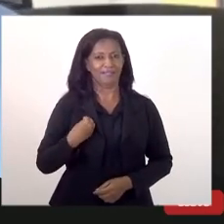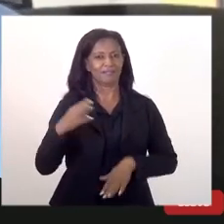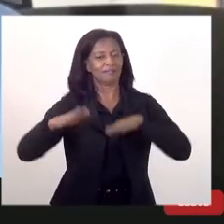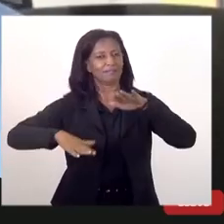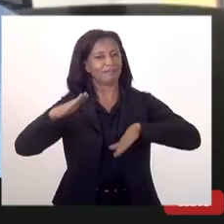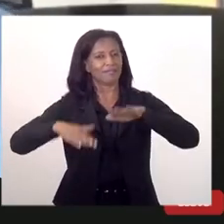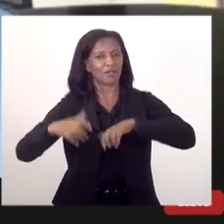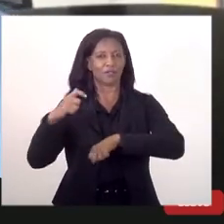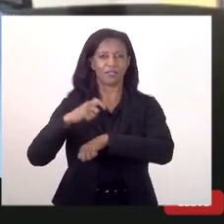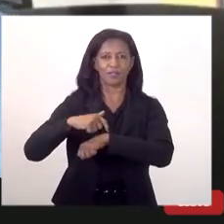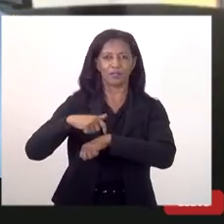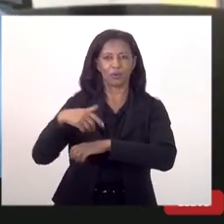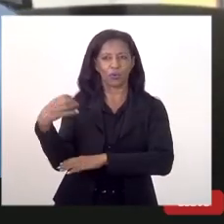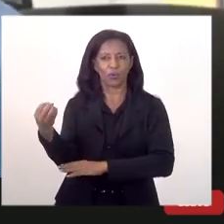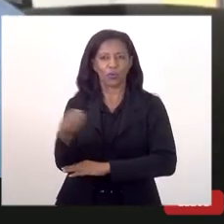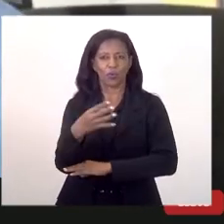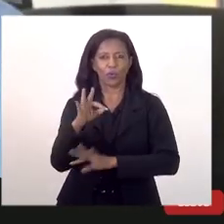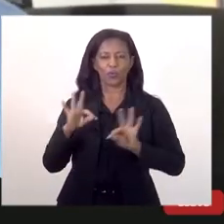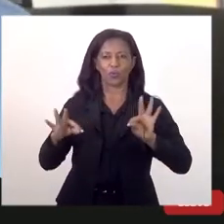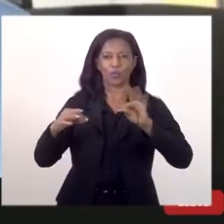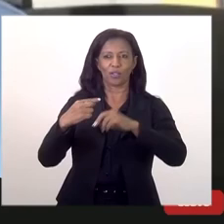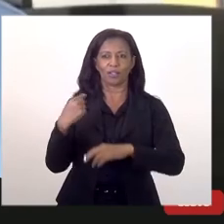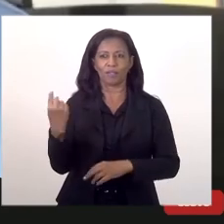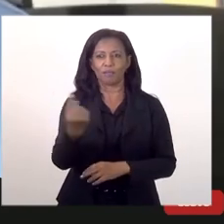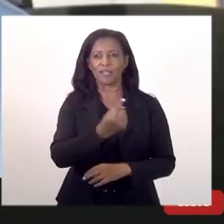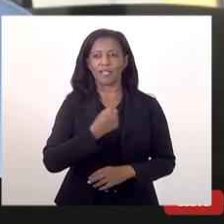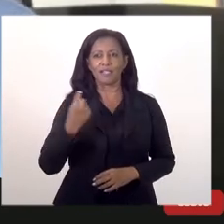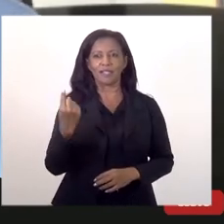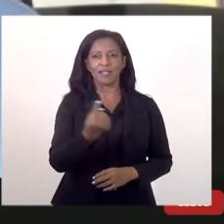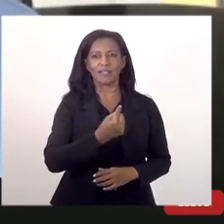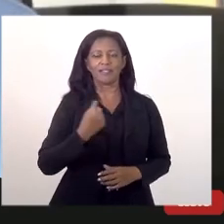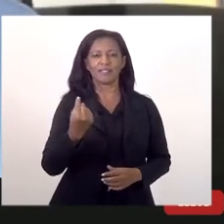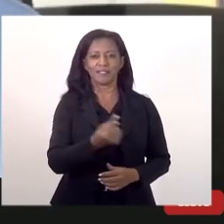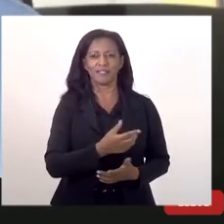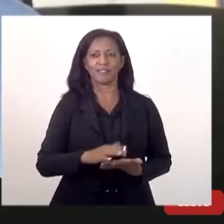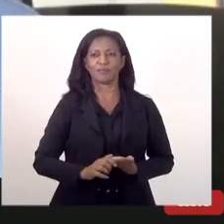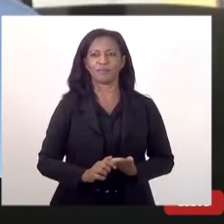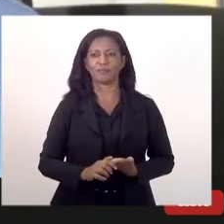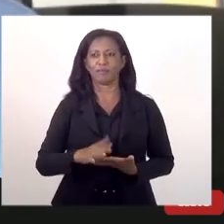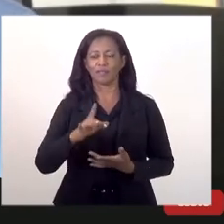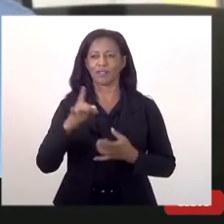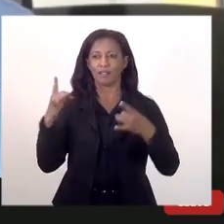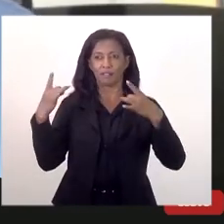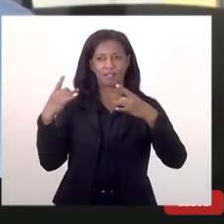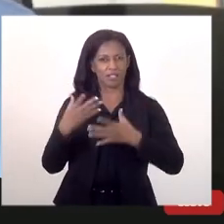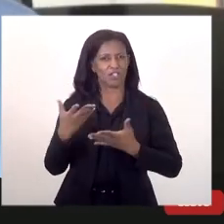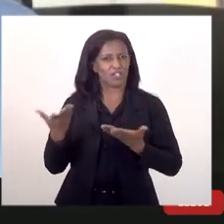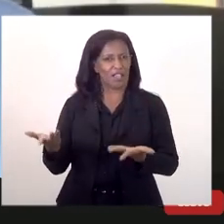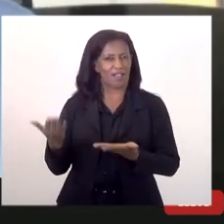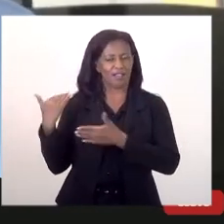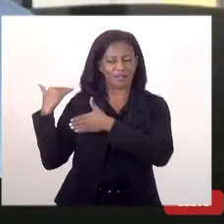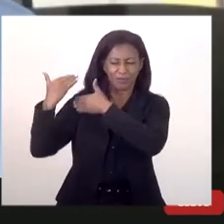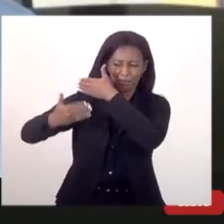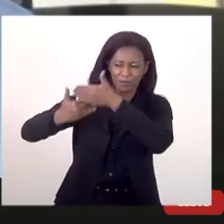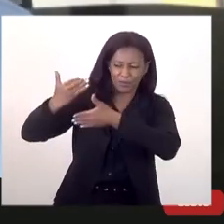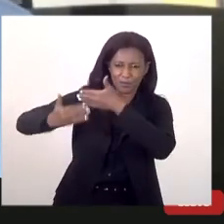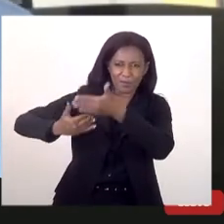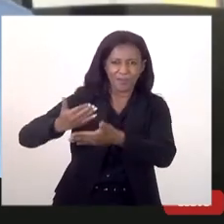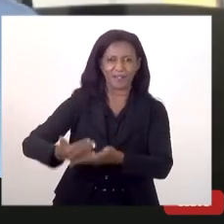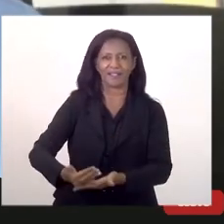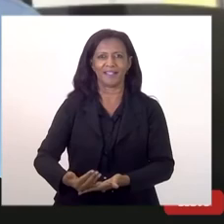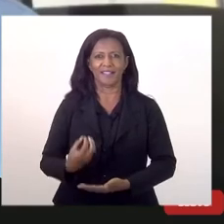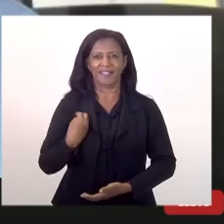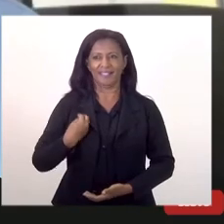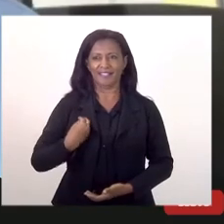um momento novo para todos nós eu acho que a pandemia vai deixar esse legado principalmente para nós aqui do Rio de Janeiro